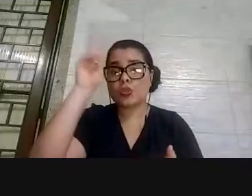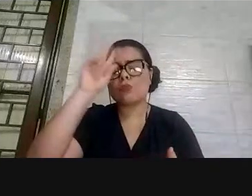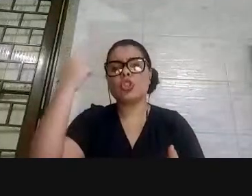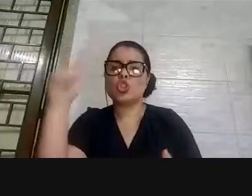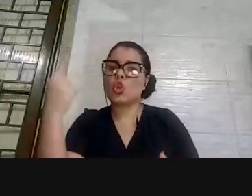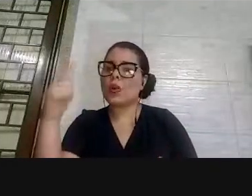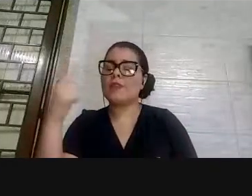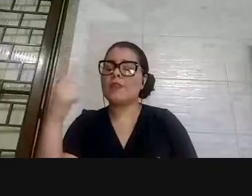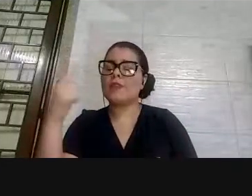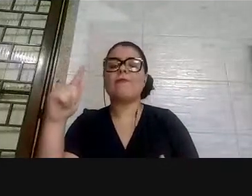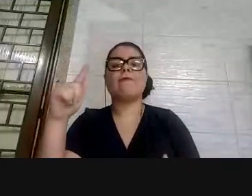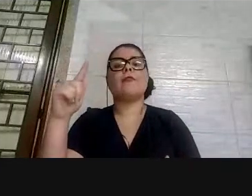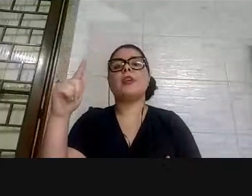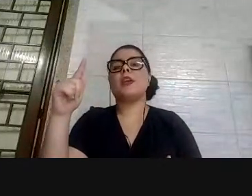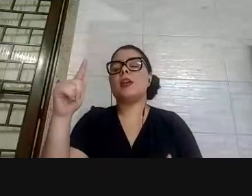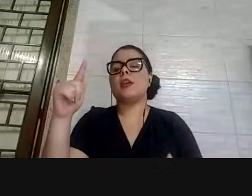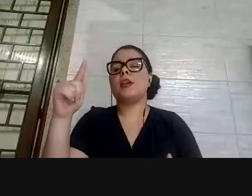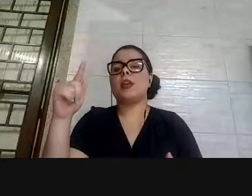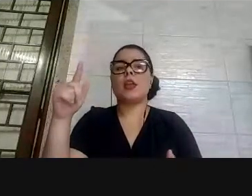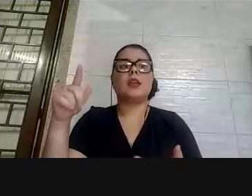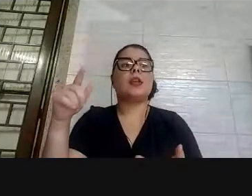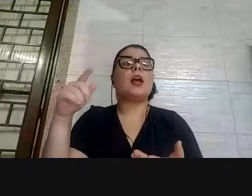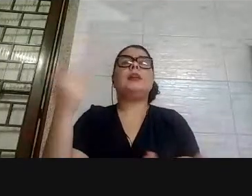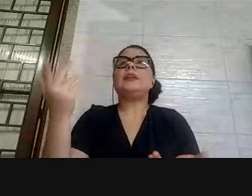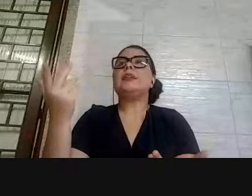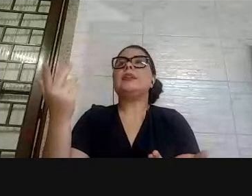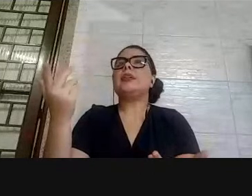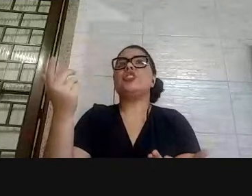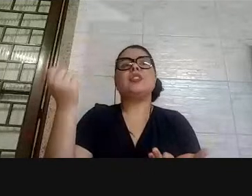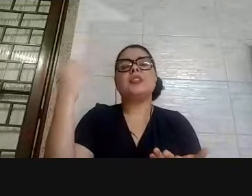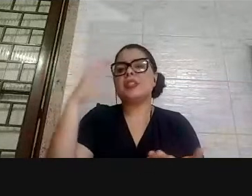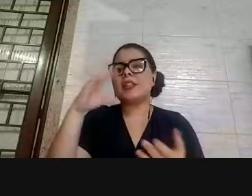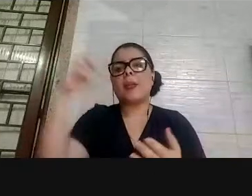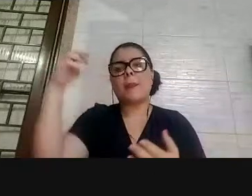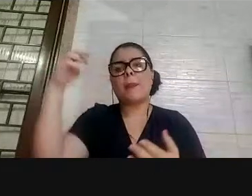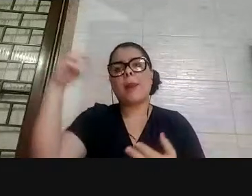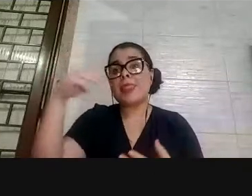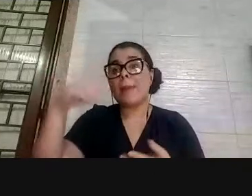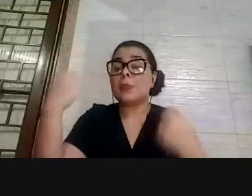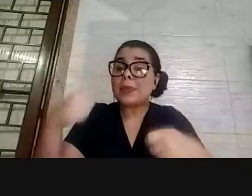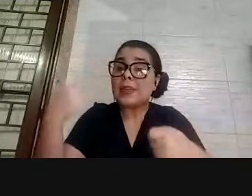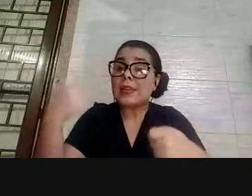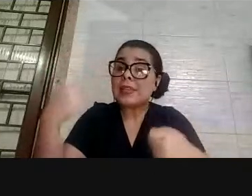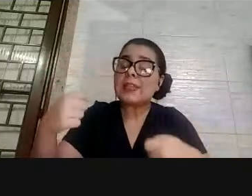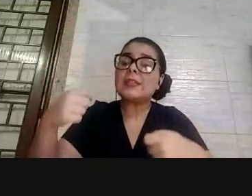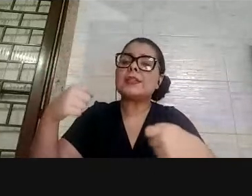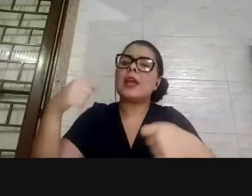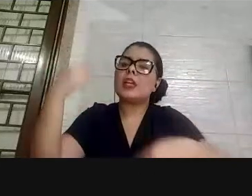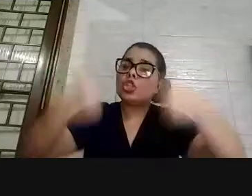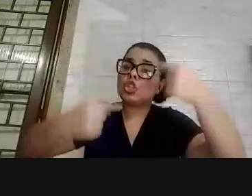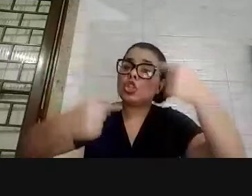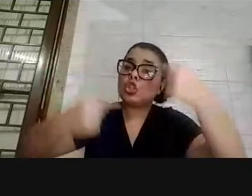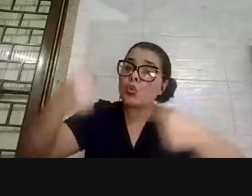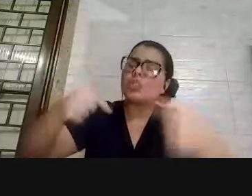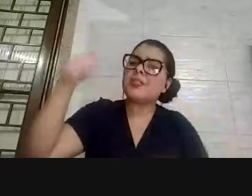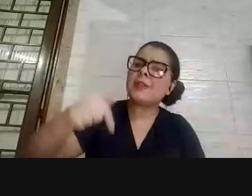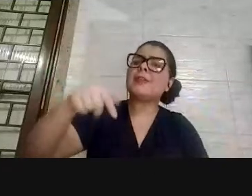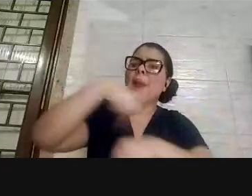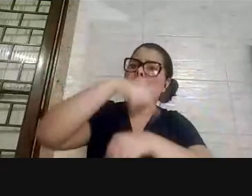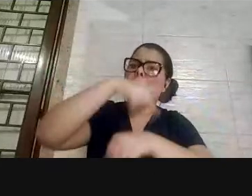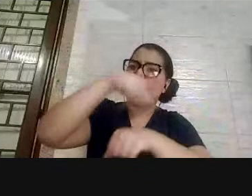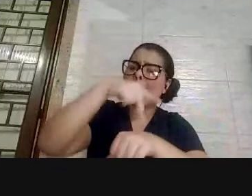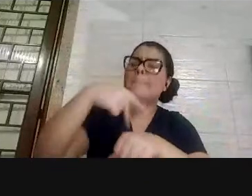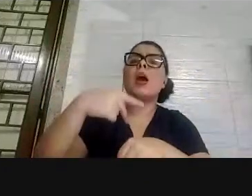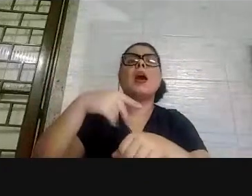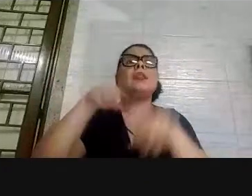aulas de literatura, nas aulas de ciências da natureza, de matemática, discutir que este é um país desigual, este é um país